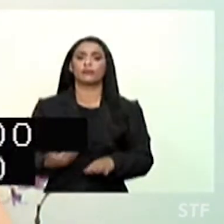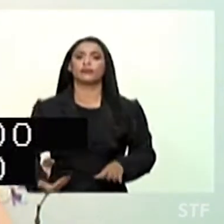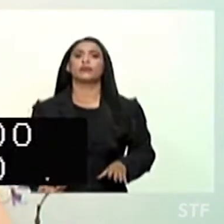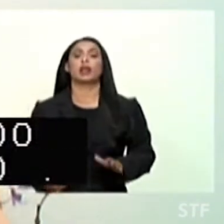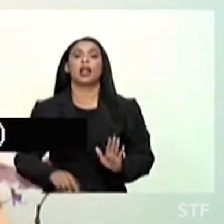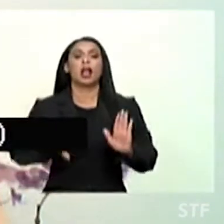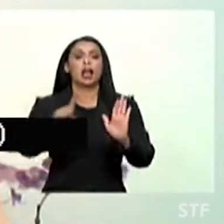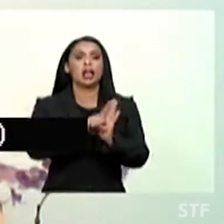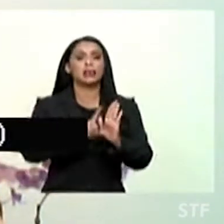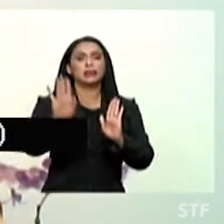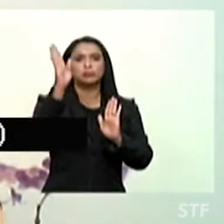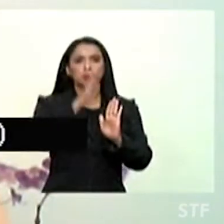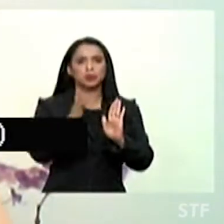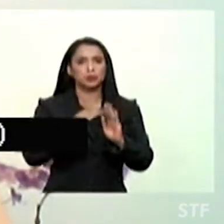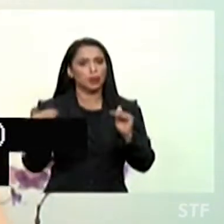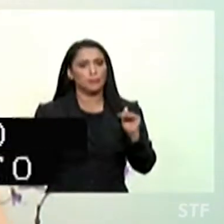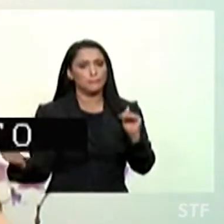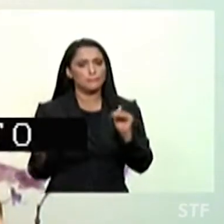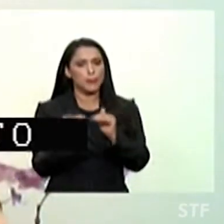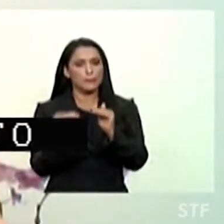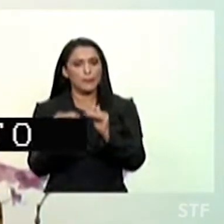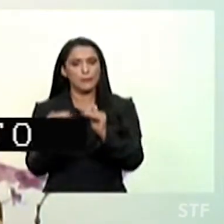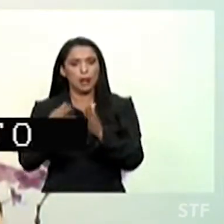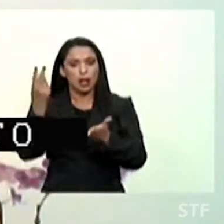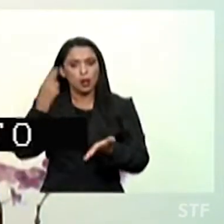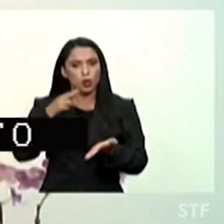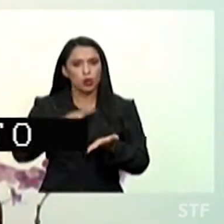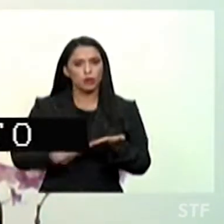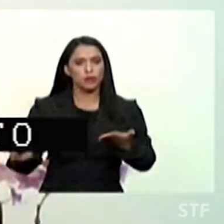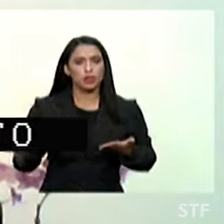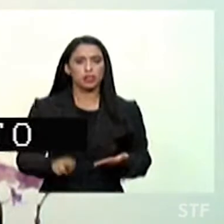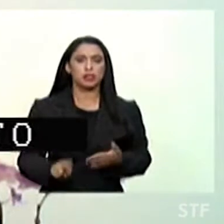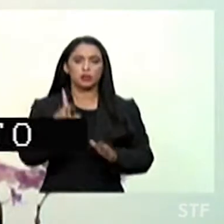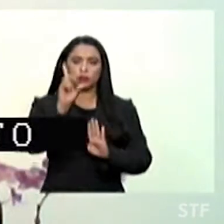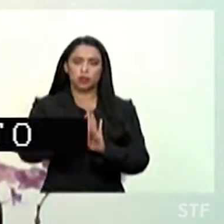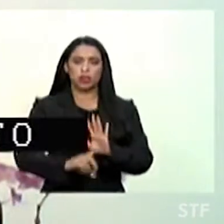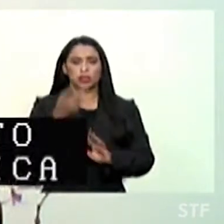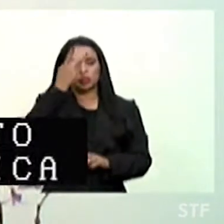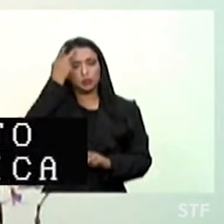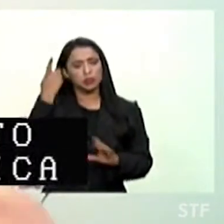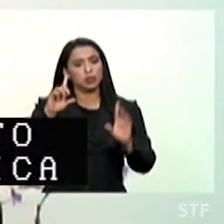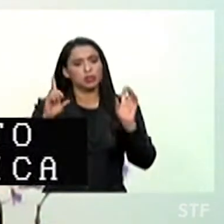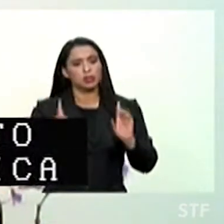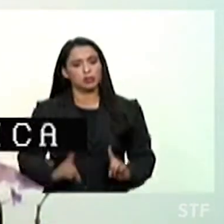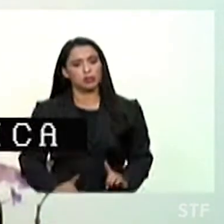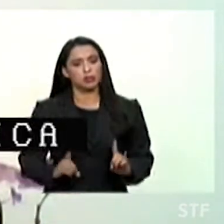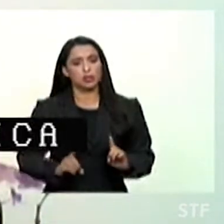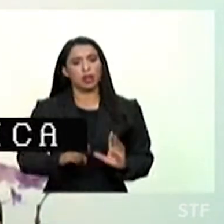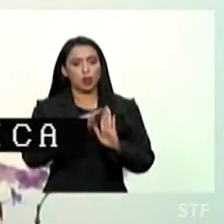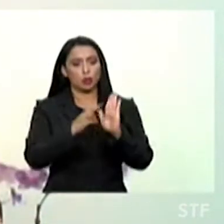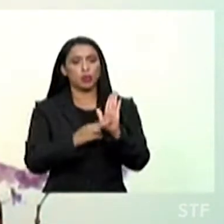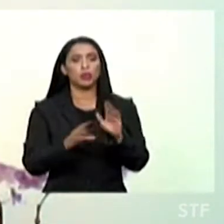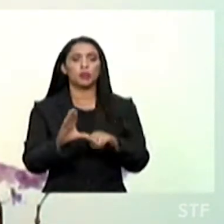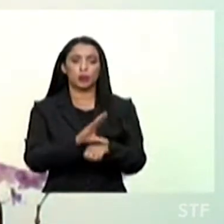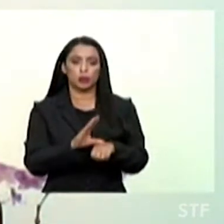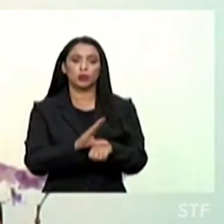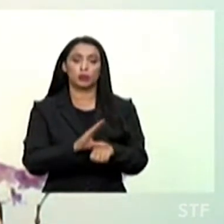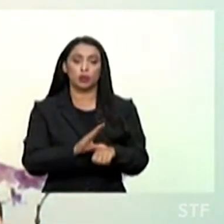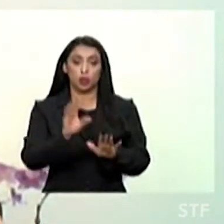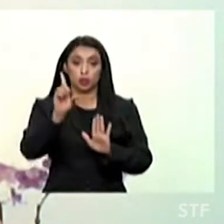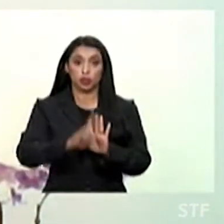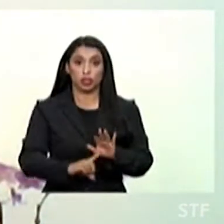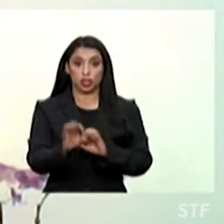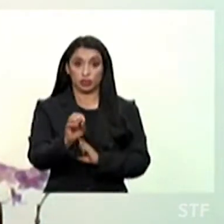nacional deve ser alinhada com a Convenção sobre os Direitos das Pessoas com Deficiência, que possui status de norma constitucional. O direito à